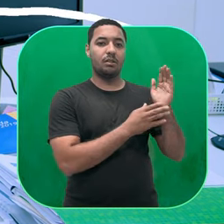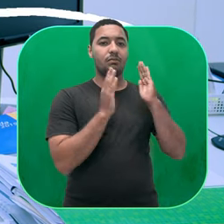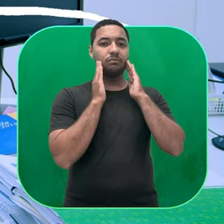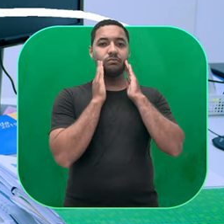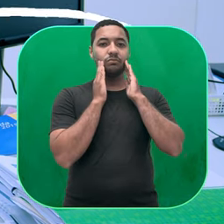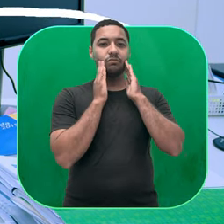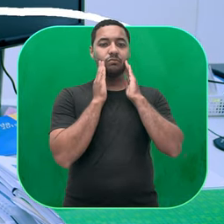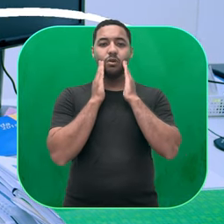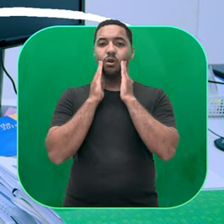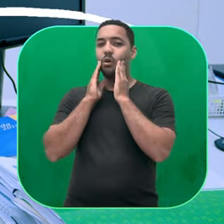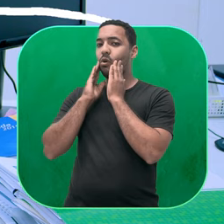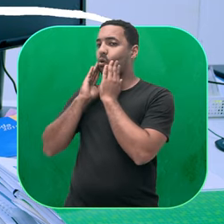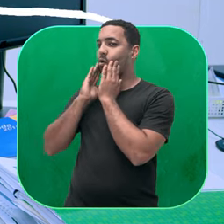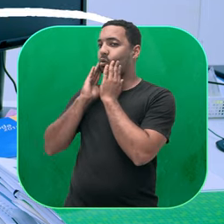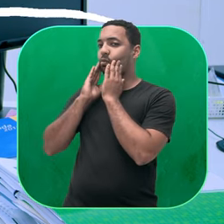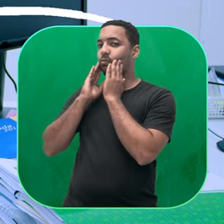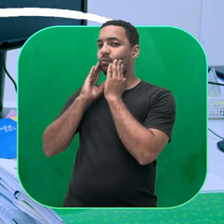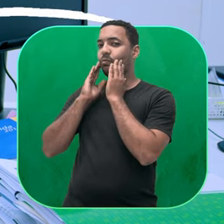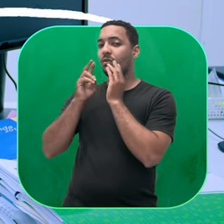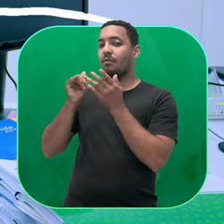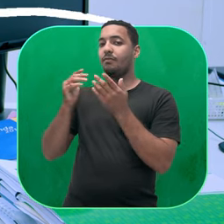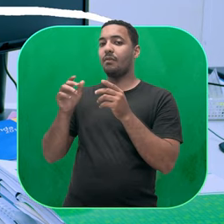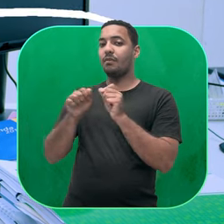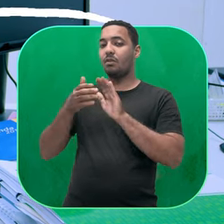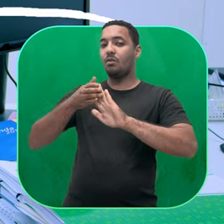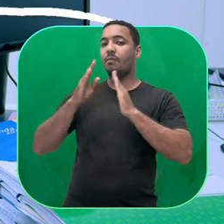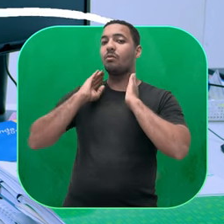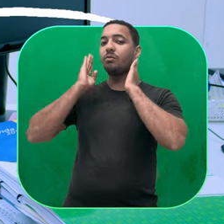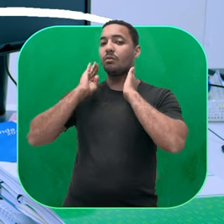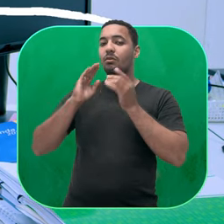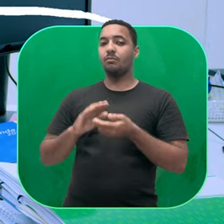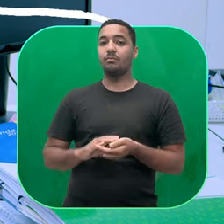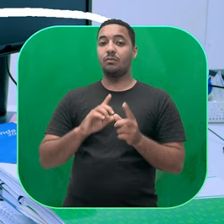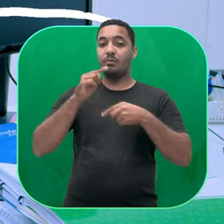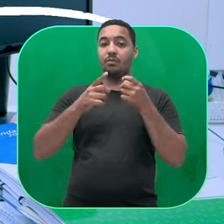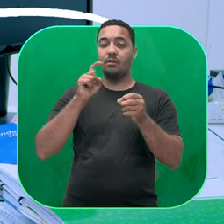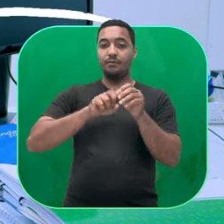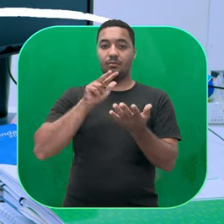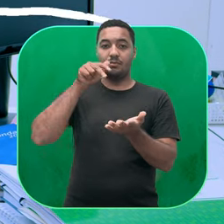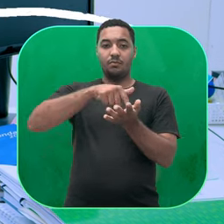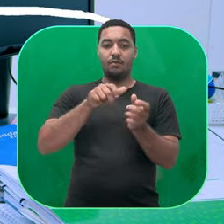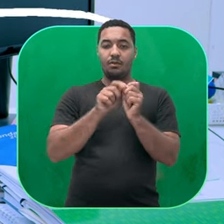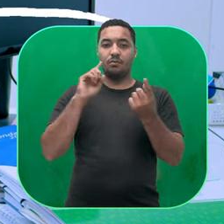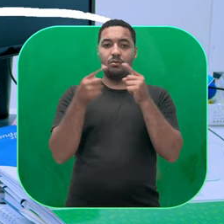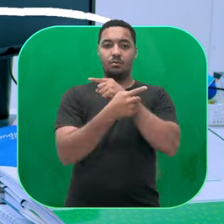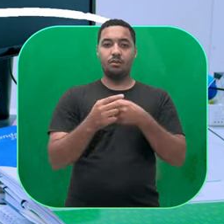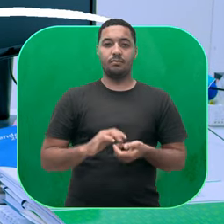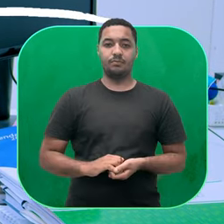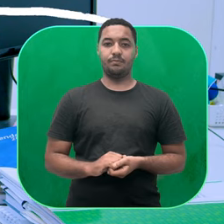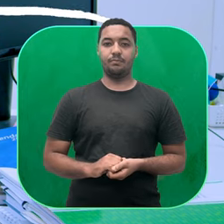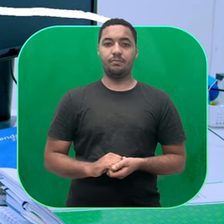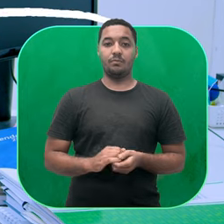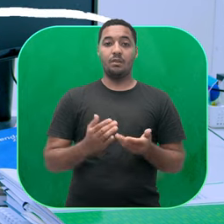corpo. Inclinte seu pescoço para o lado direito e, com o auxílio da sua mão direita, alongue o pescoço. Volte à posição